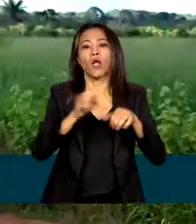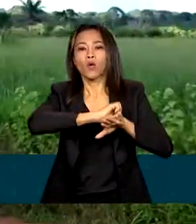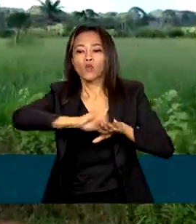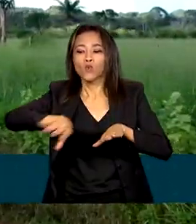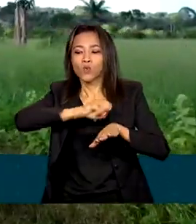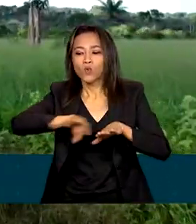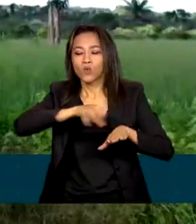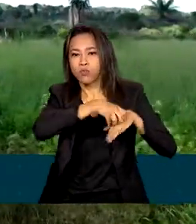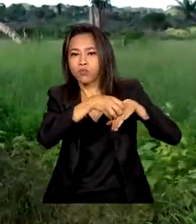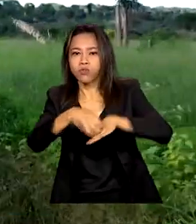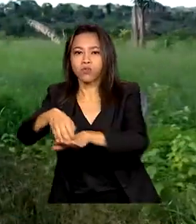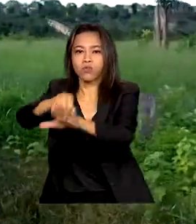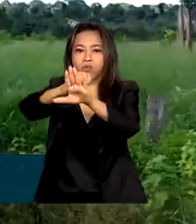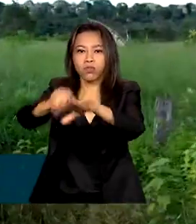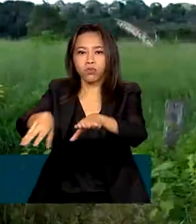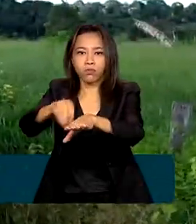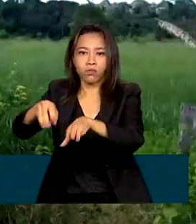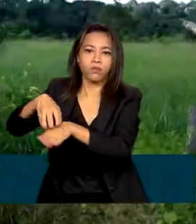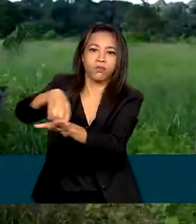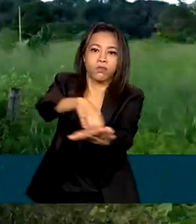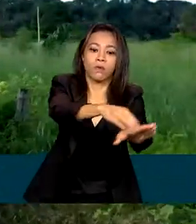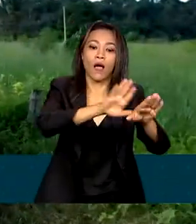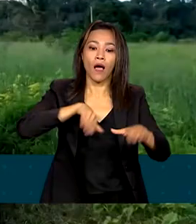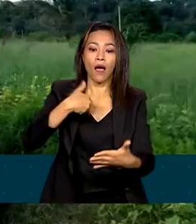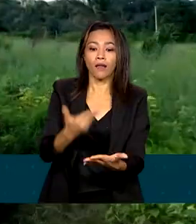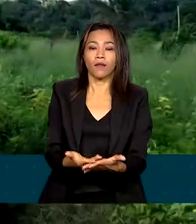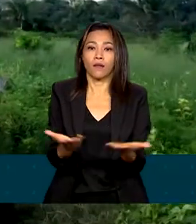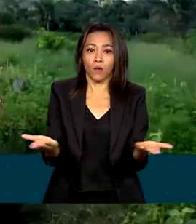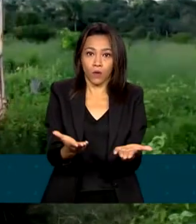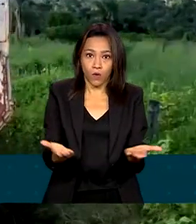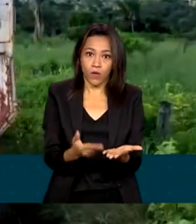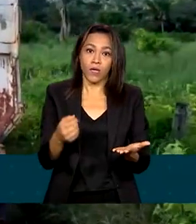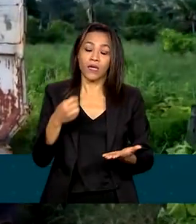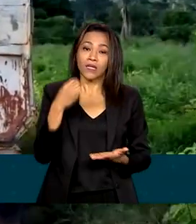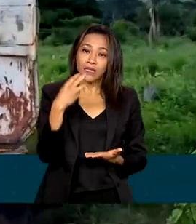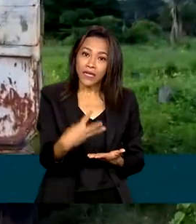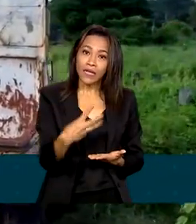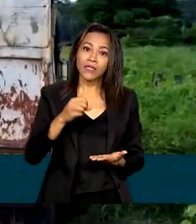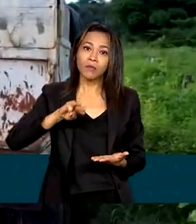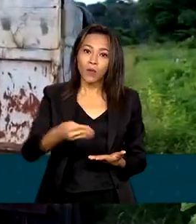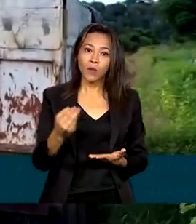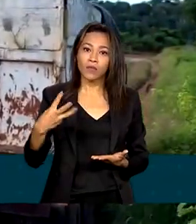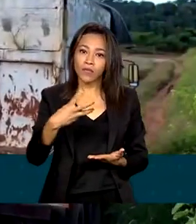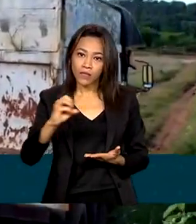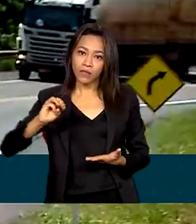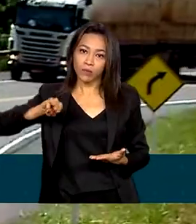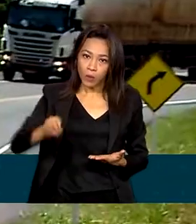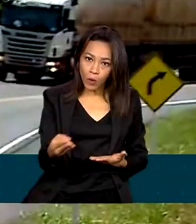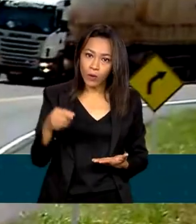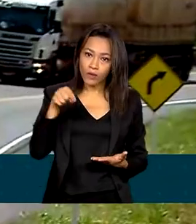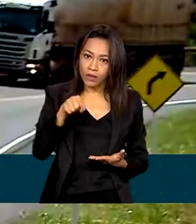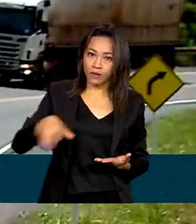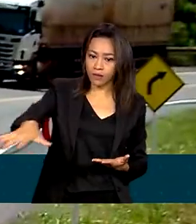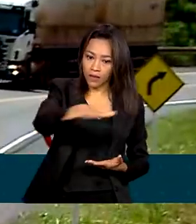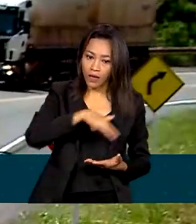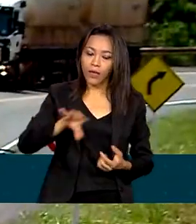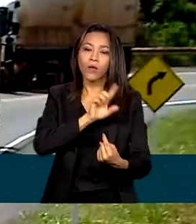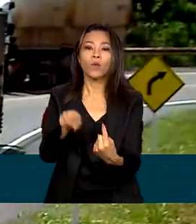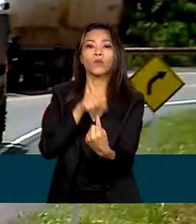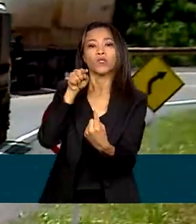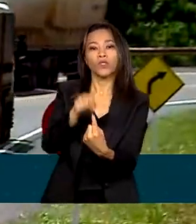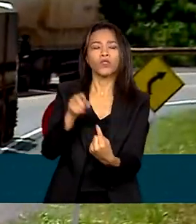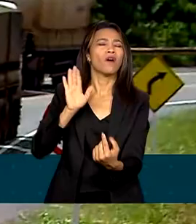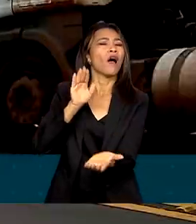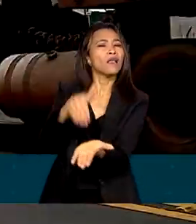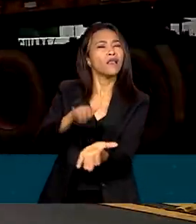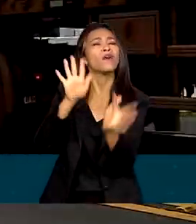Até o mês de março, o governo federal já empenhou 3 bilhões e 300 milhões de reais no setor. E a meta é investir até o